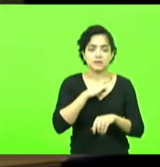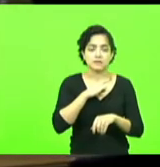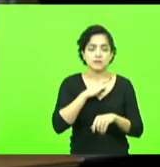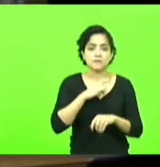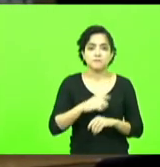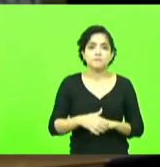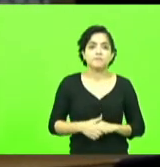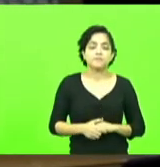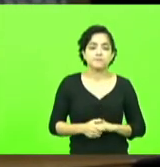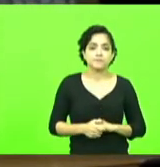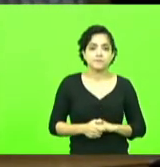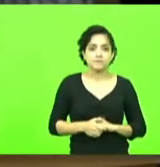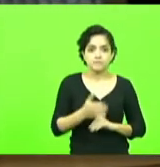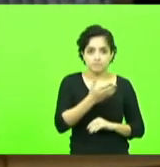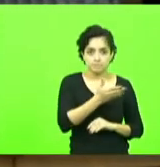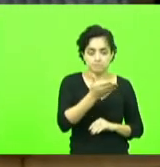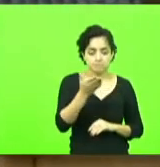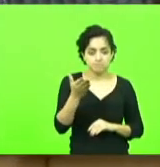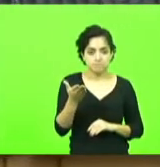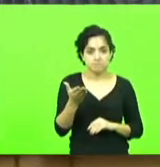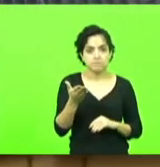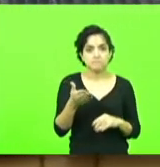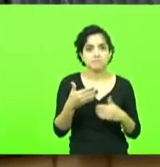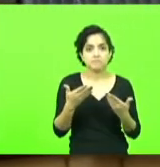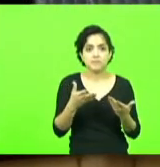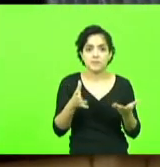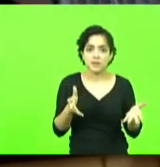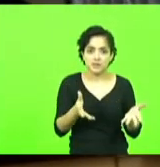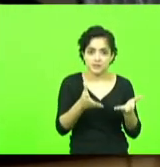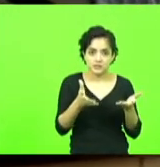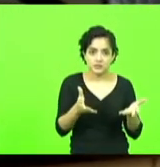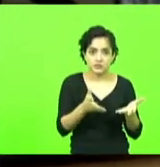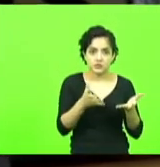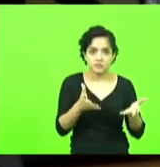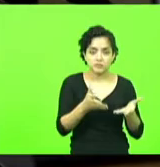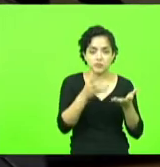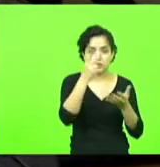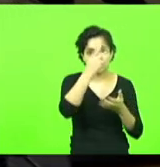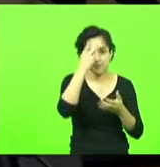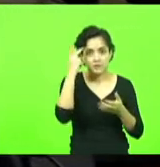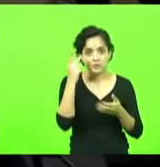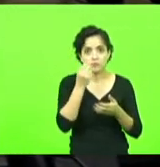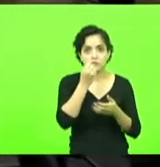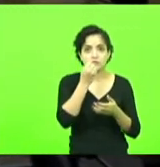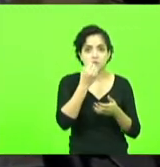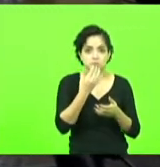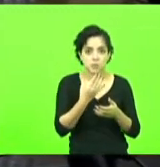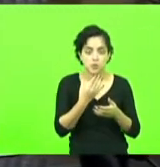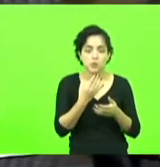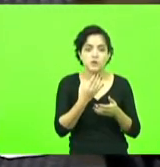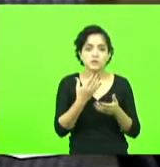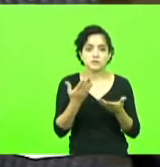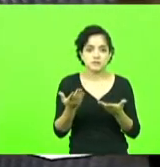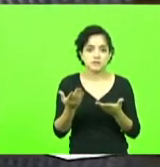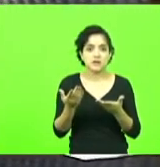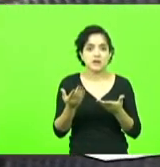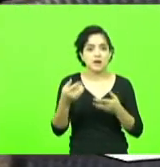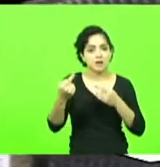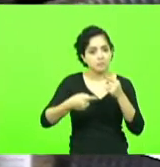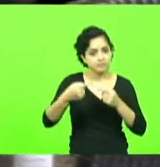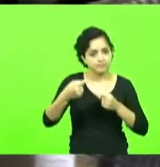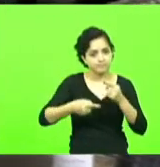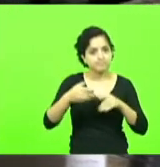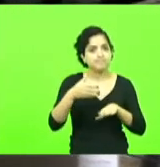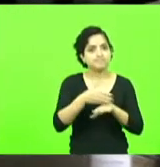vocês e que isso estimulem pessoas de bem a vir para a política porque a